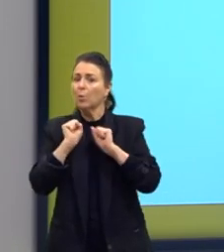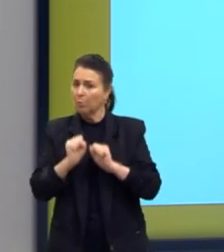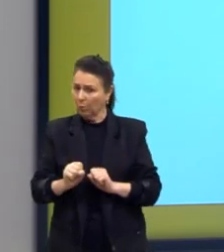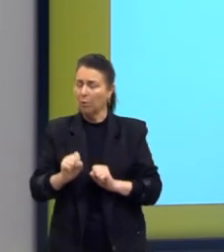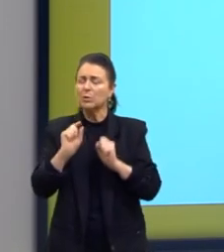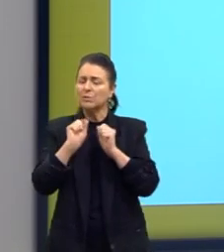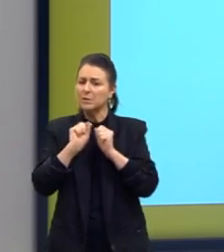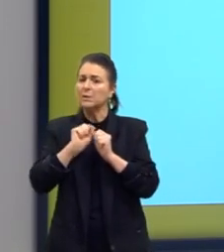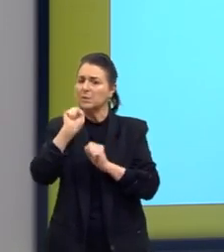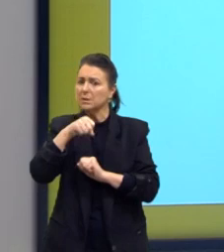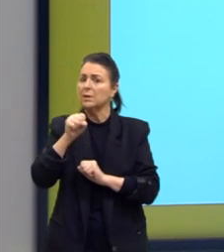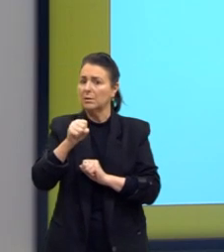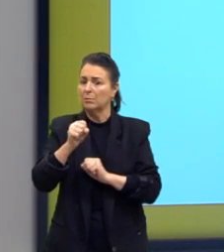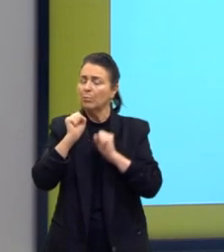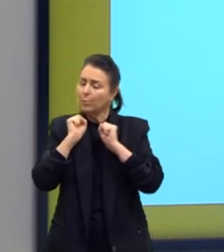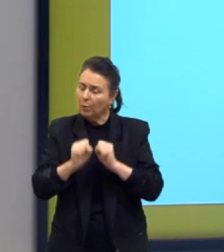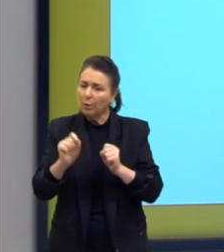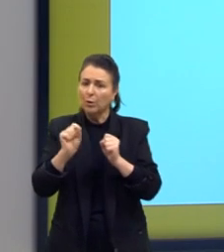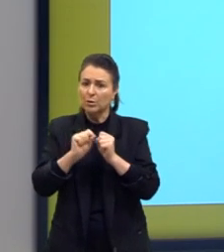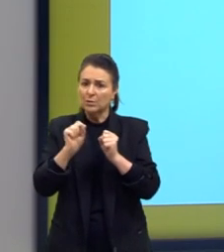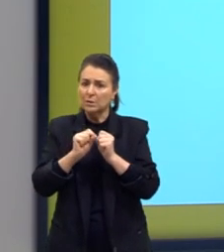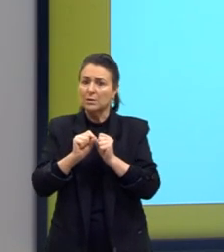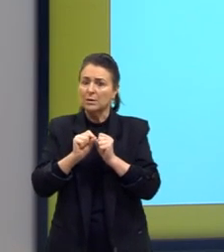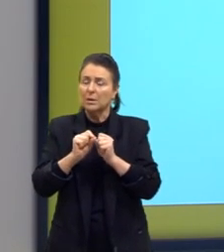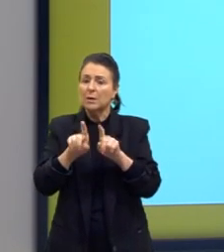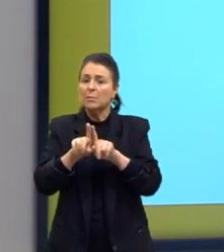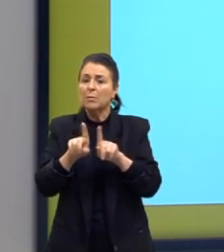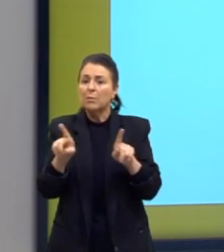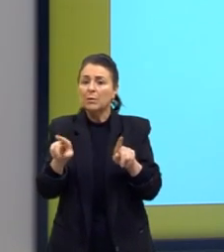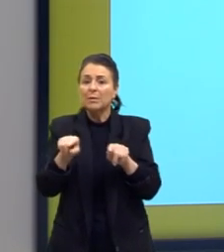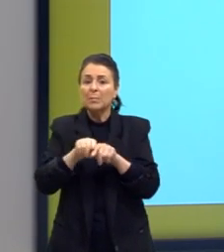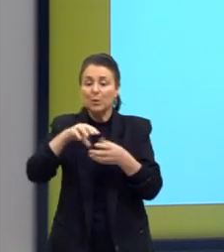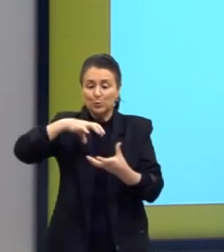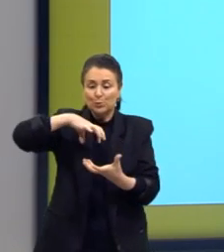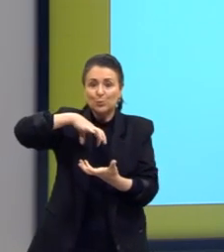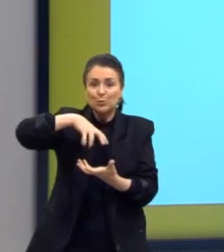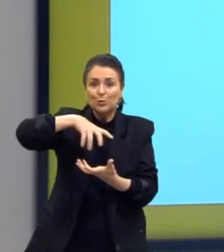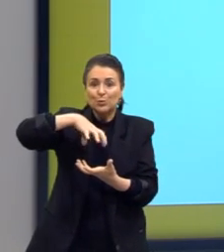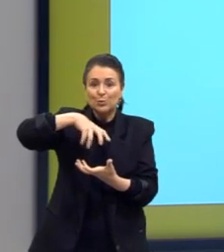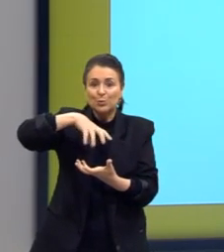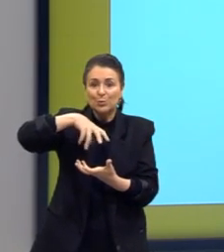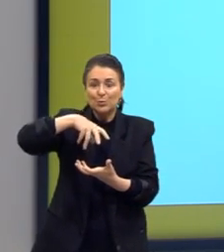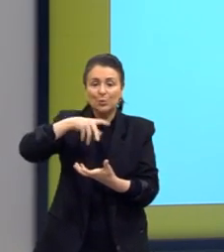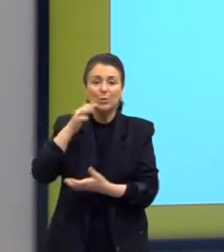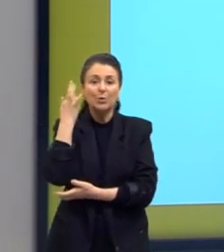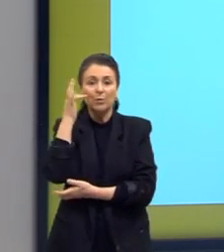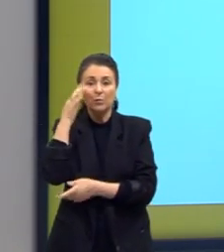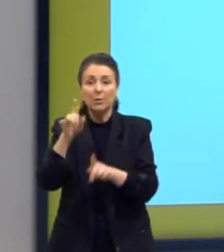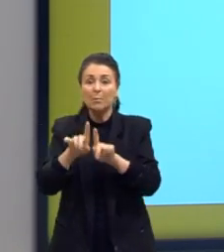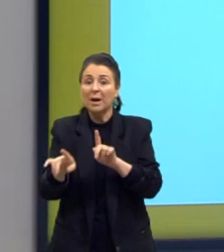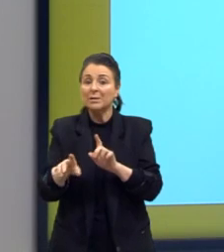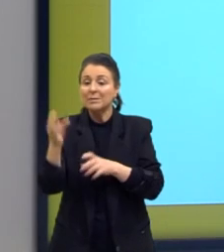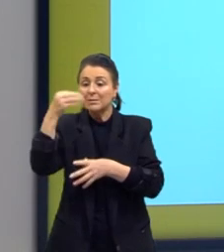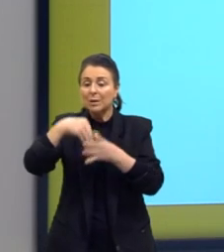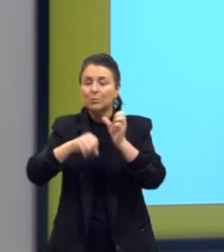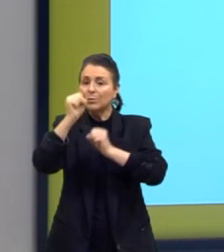de fruta, de verdade, né? A fruta in natura, ou a fruta seca, ou o suco da fruta. Porém, em escala industrial,